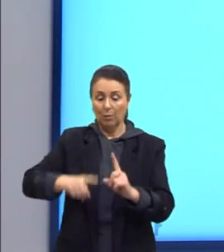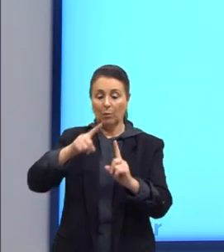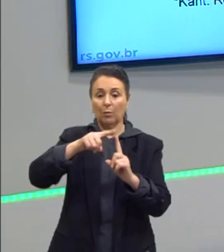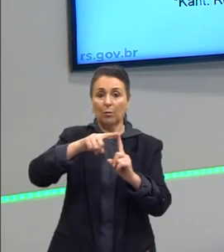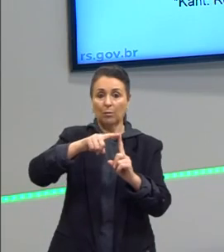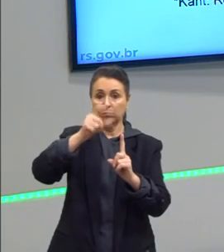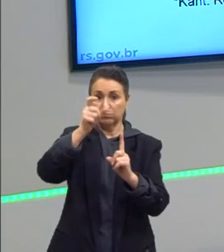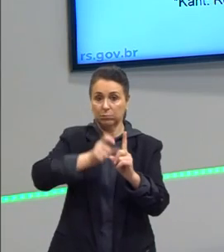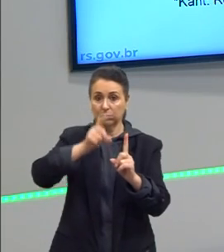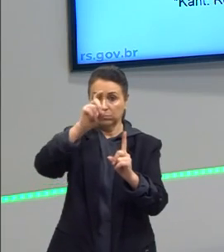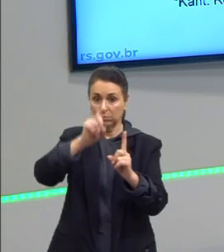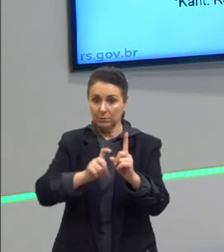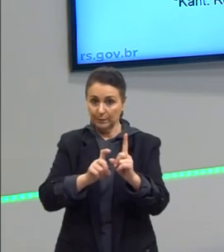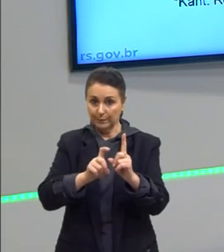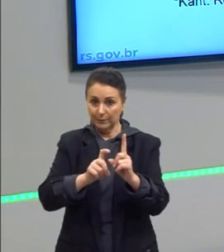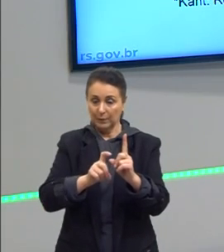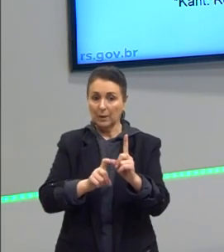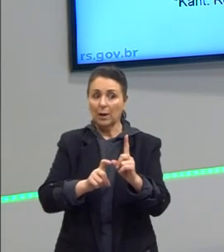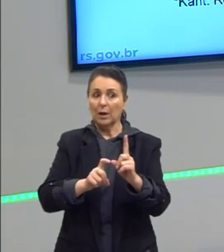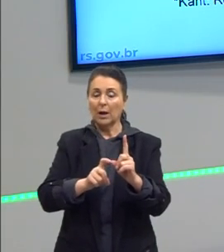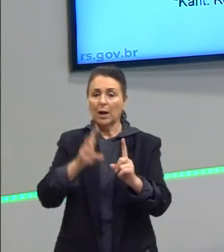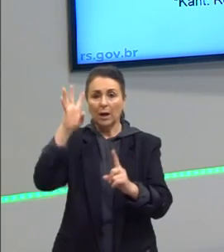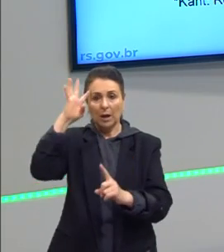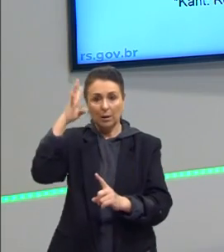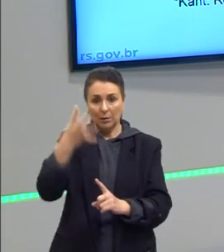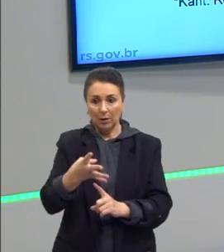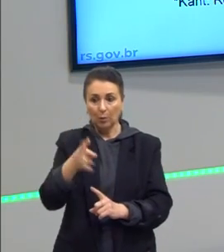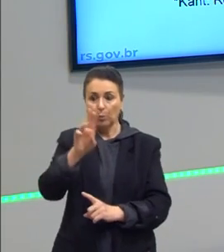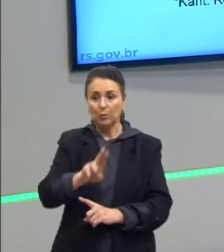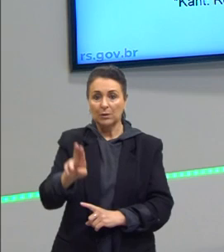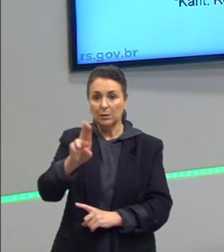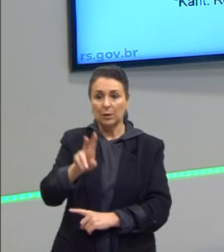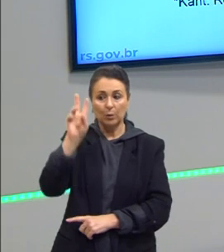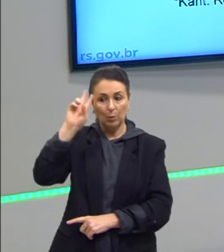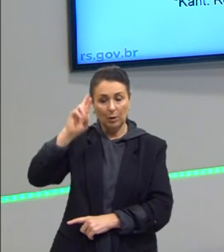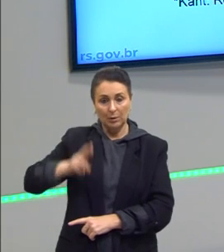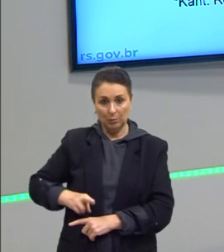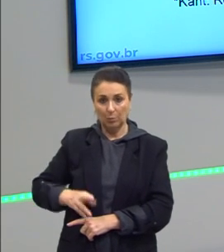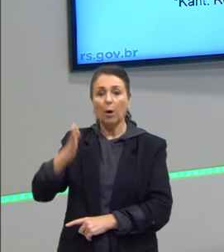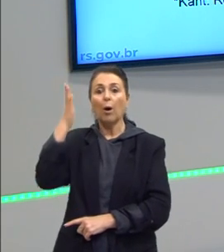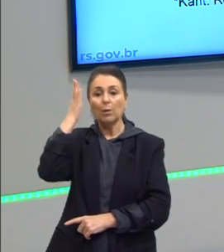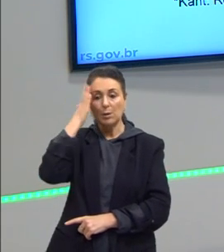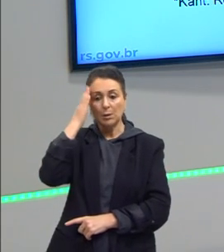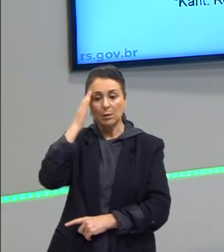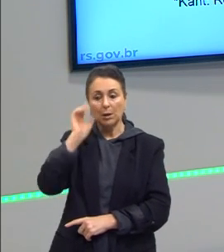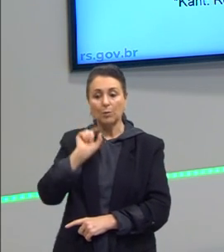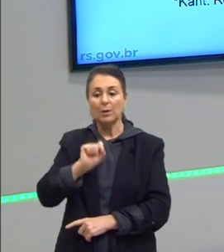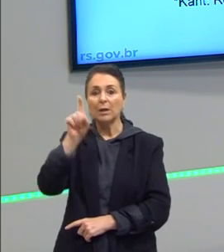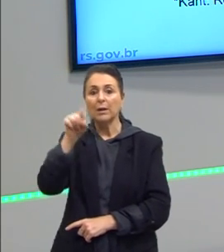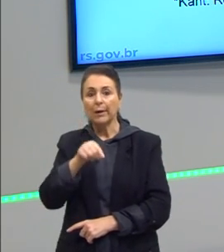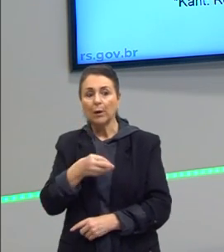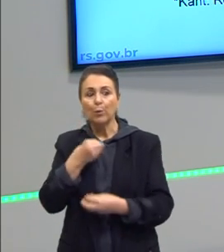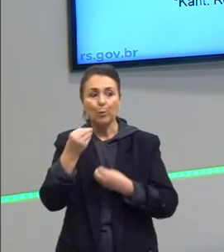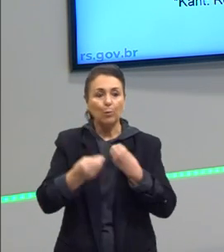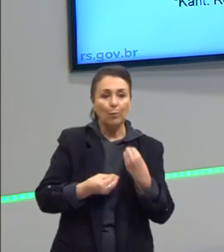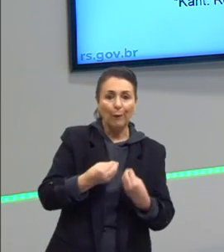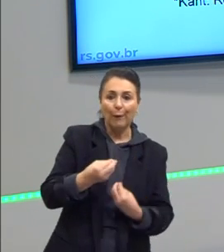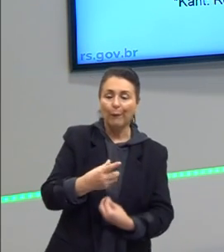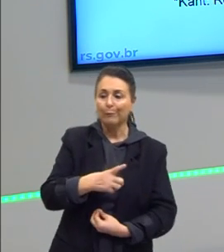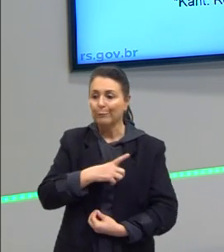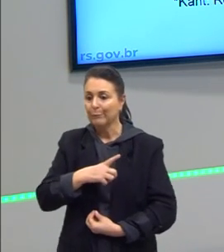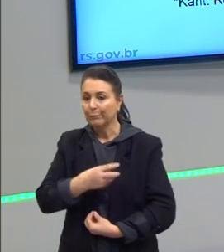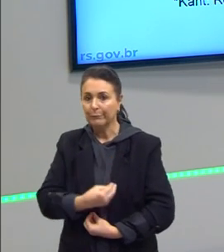resoluções são racionais, eu vou saber o que é, como existem esses